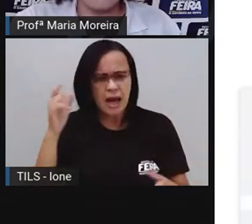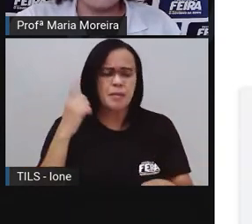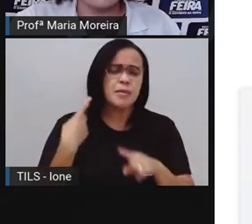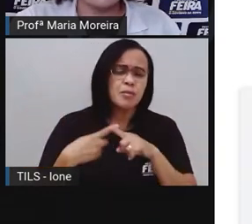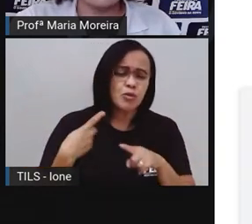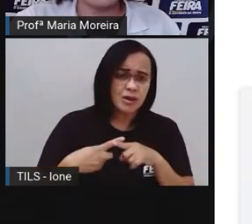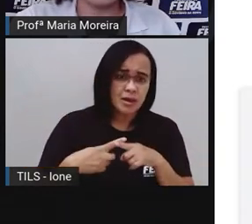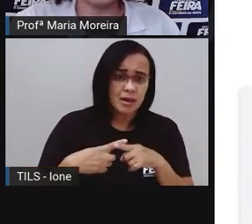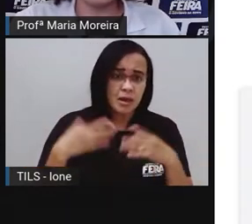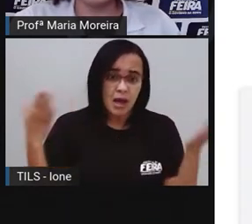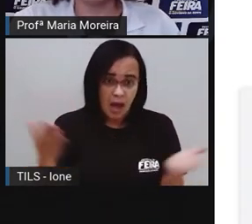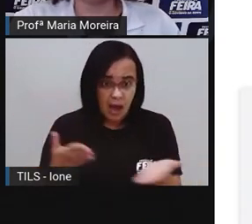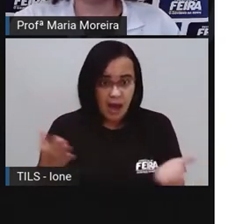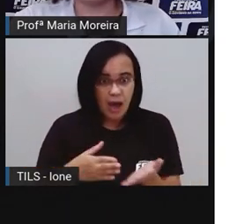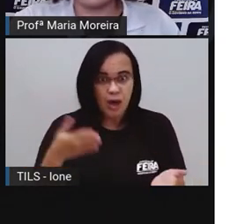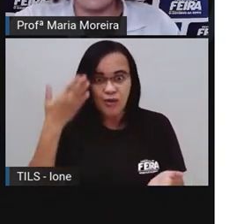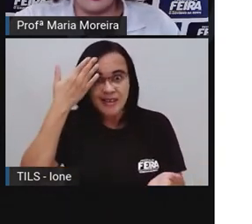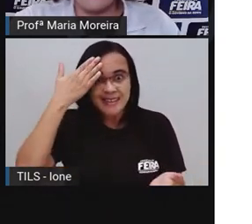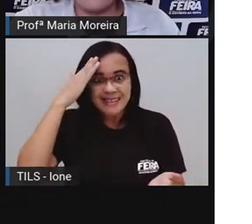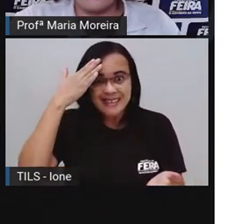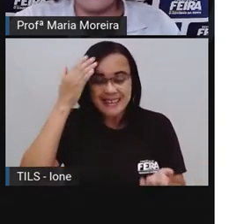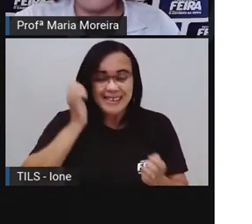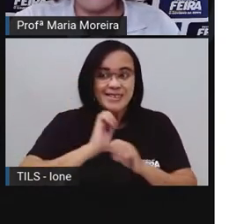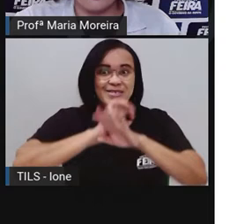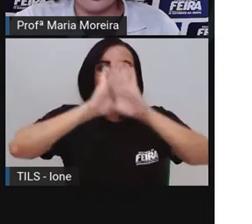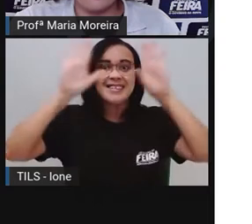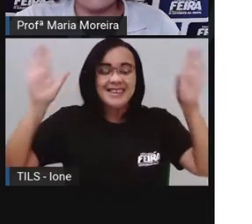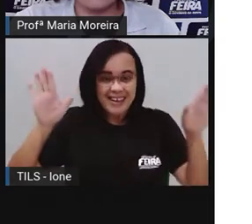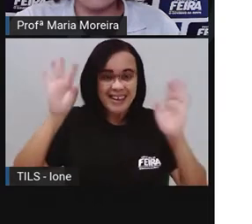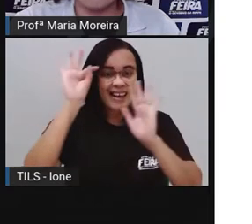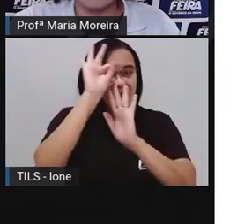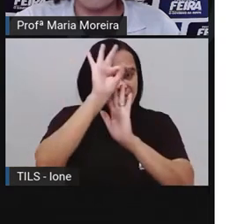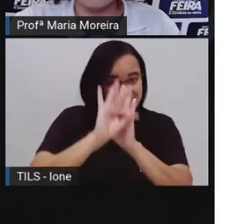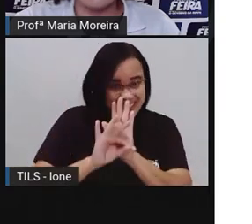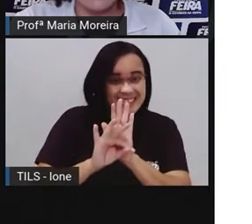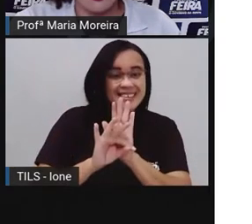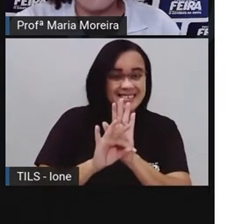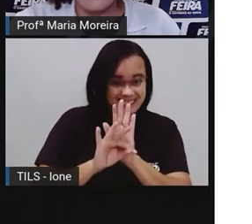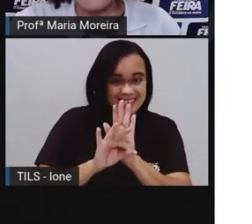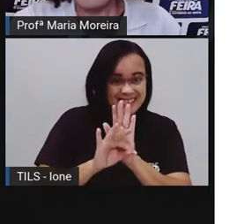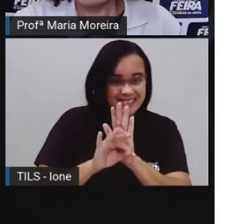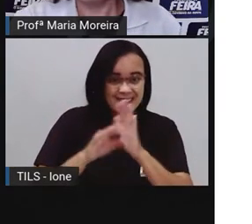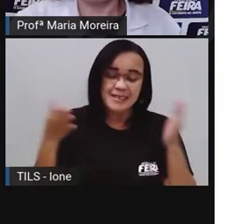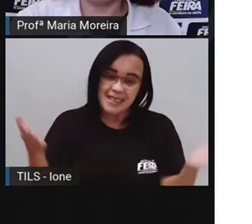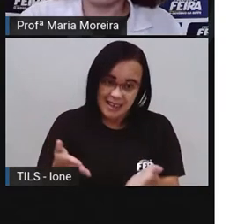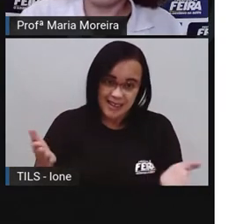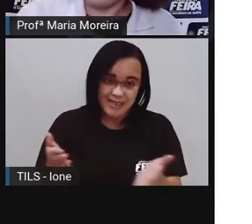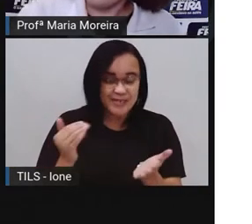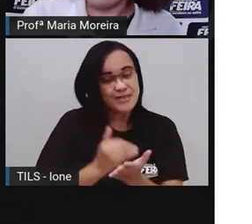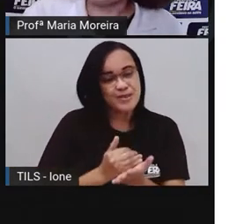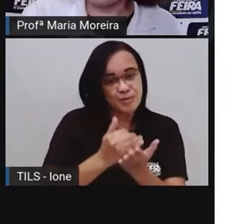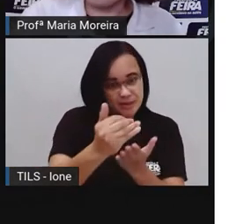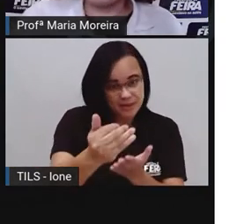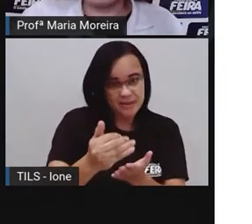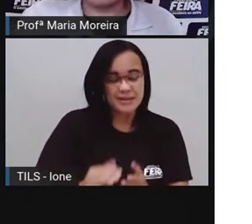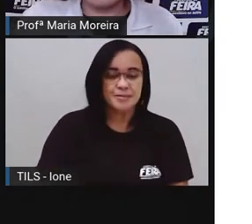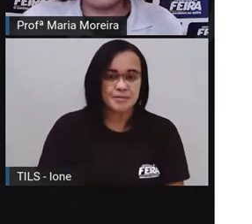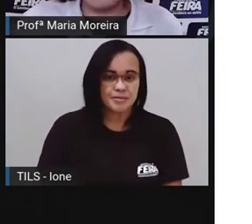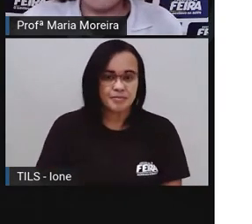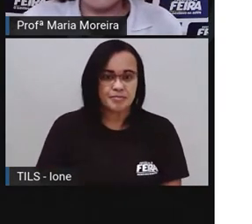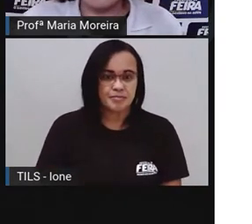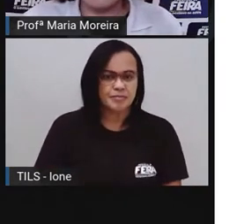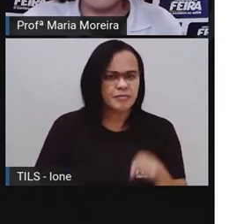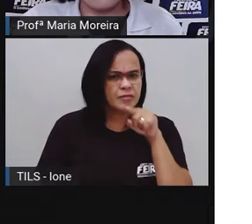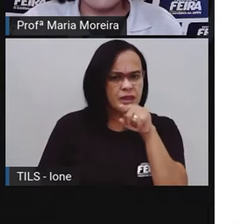A interpretação do texto, não é isso? Então, vamos começar. Bom, lá tem um objeto